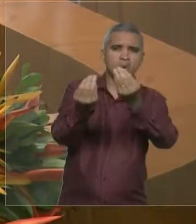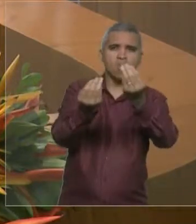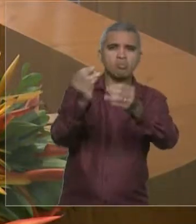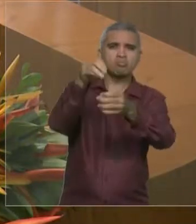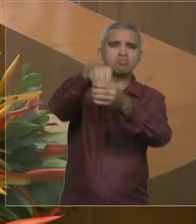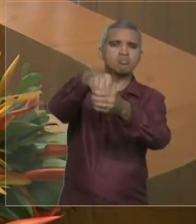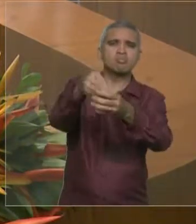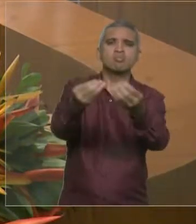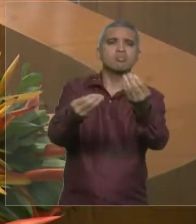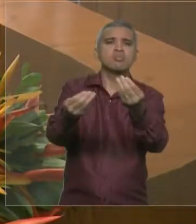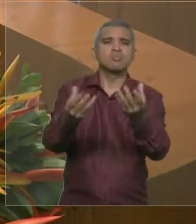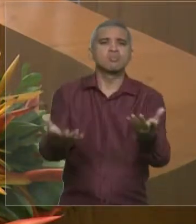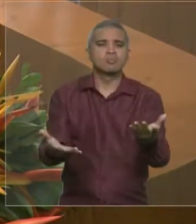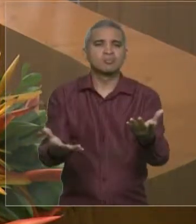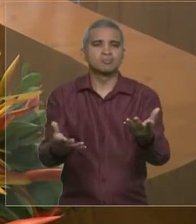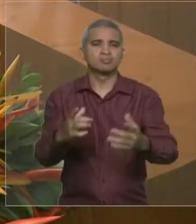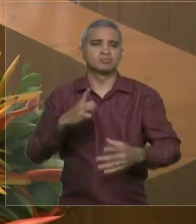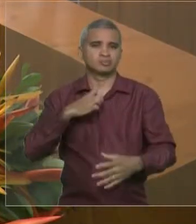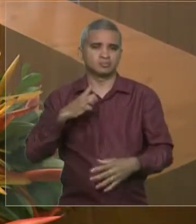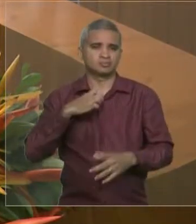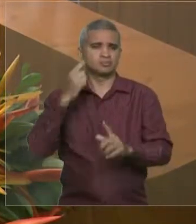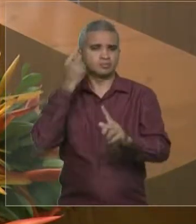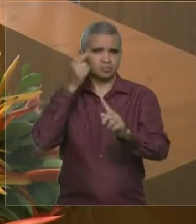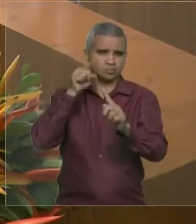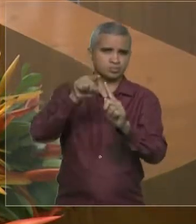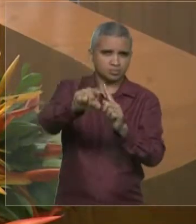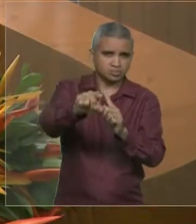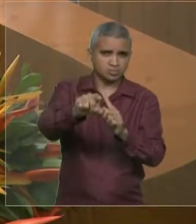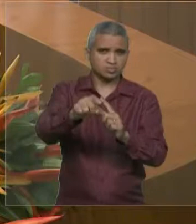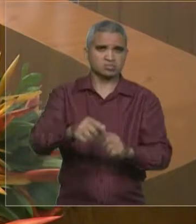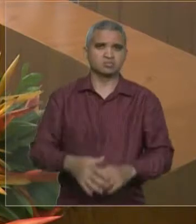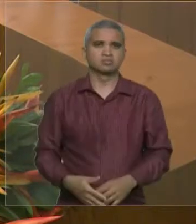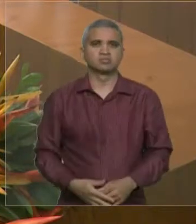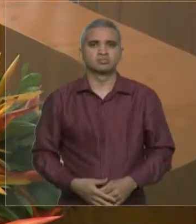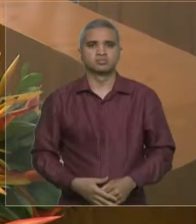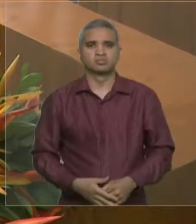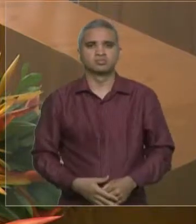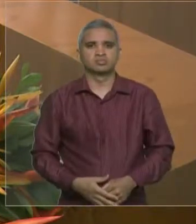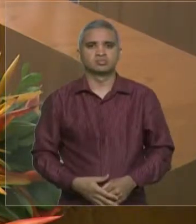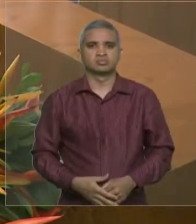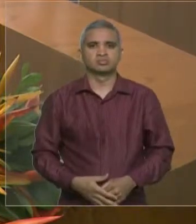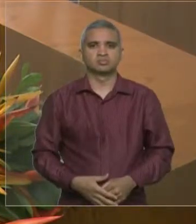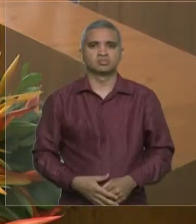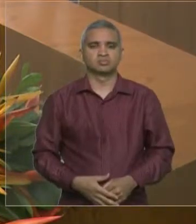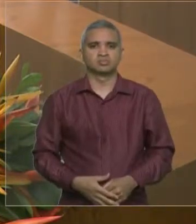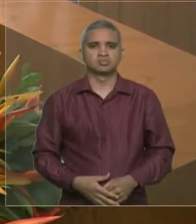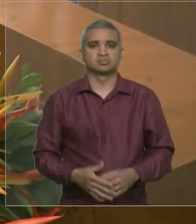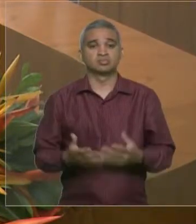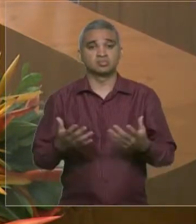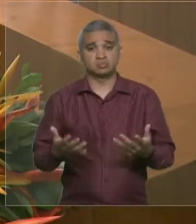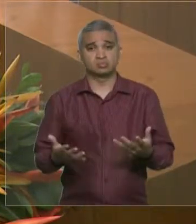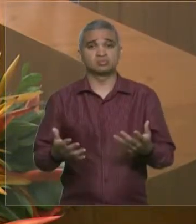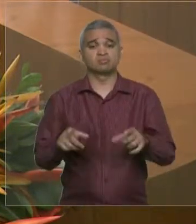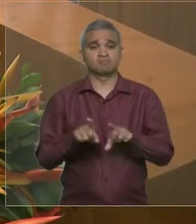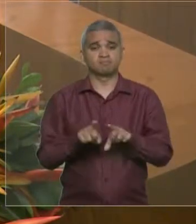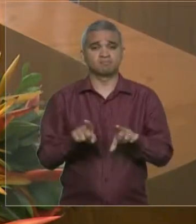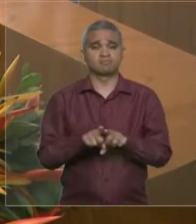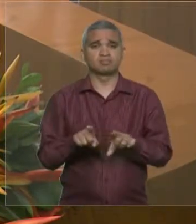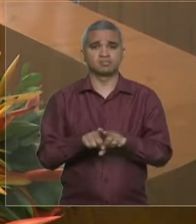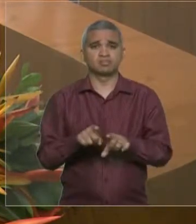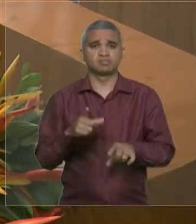não só por causa da complexidade que responder a ela envolve, mas, principalmente,